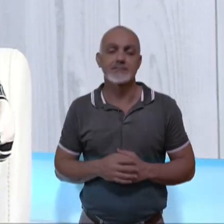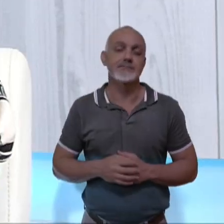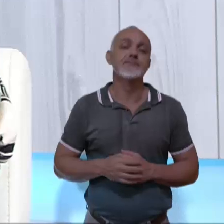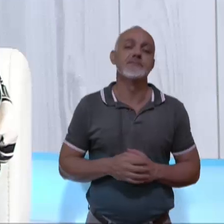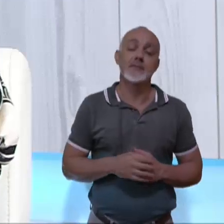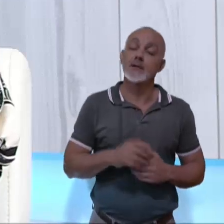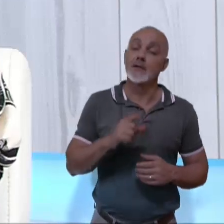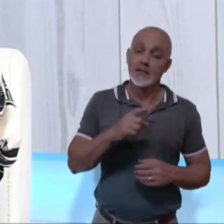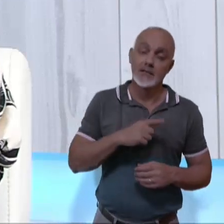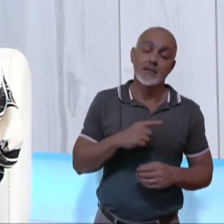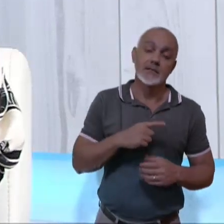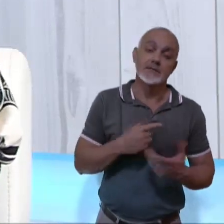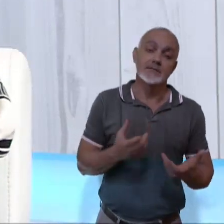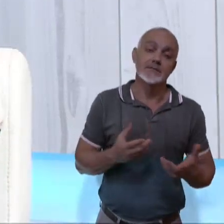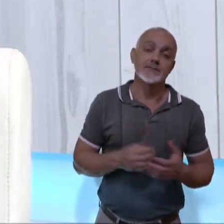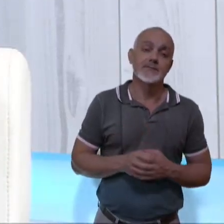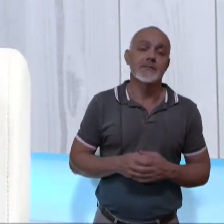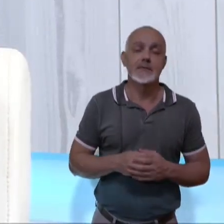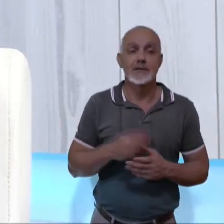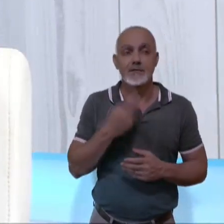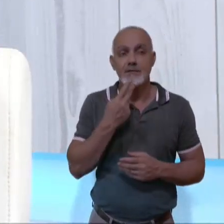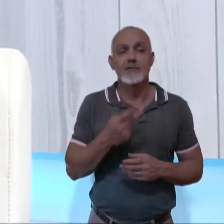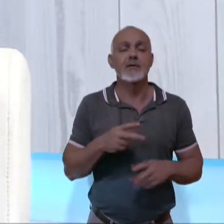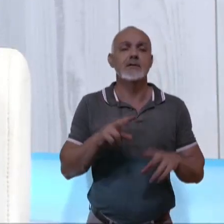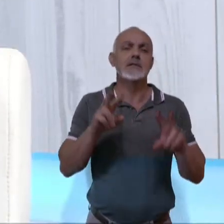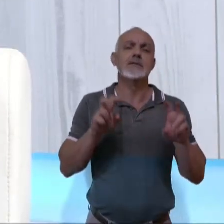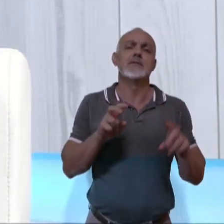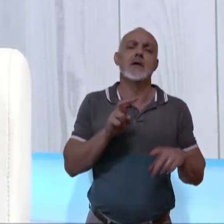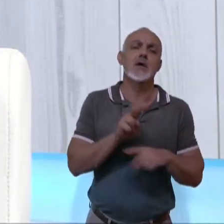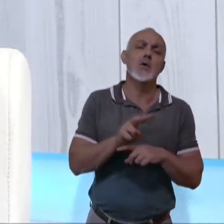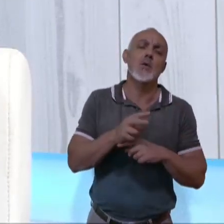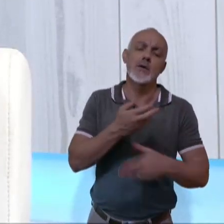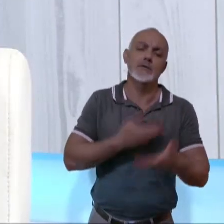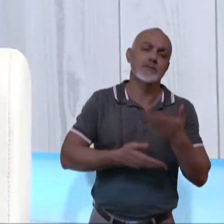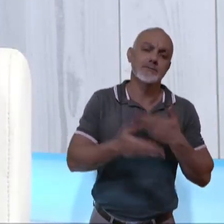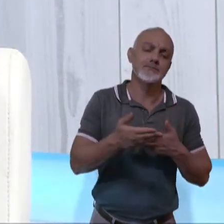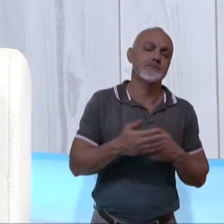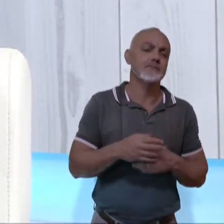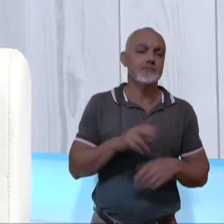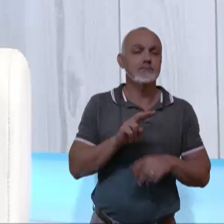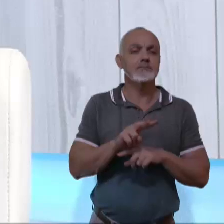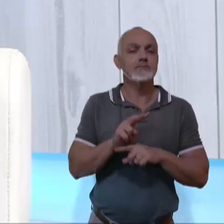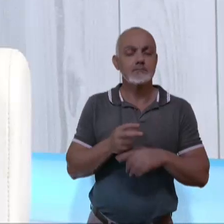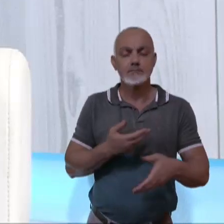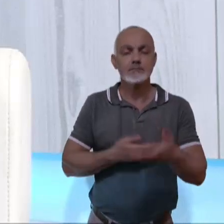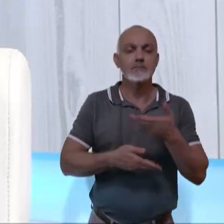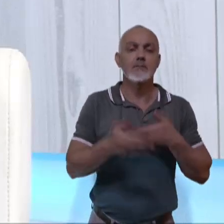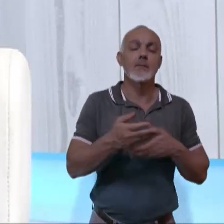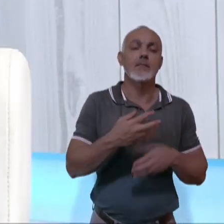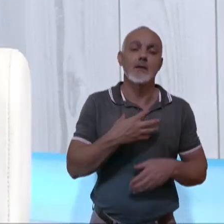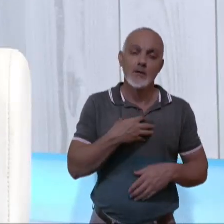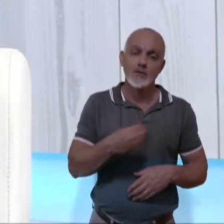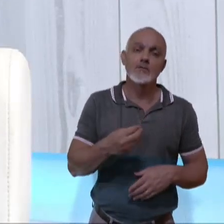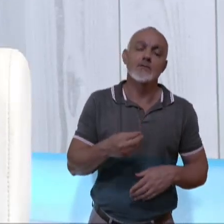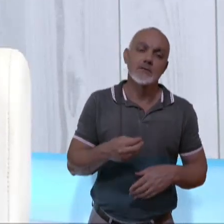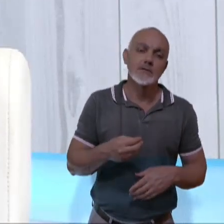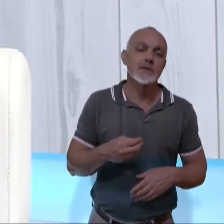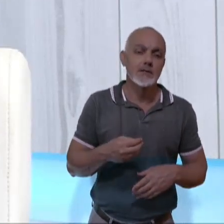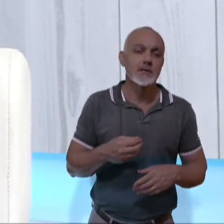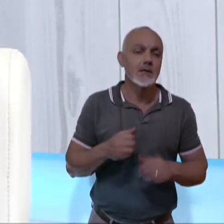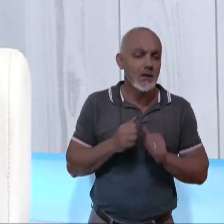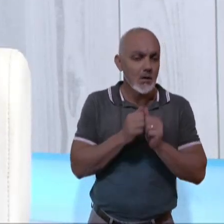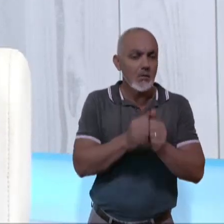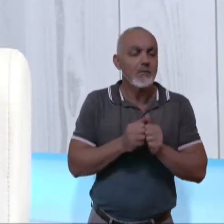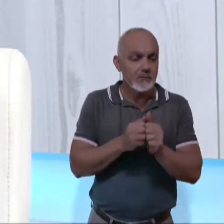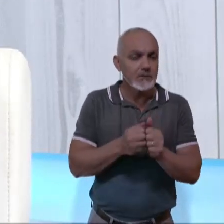certa... Você fala com relação à guarda compartilhada. Compartilhada, isso. A guarda compartilhada, o filho convive mais tempo com